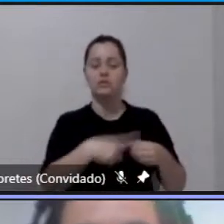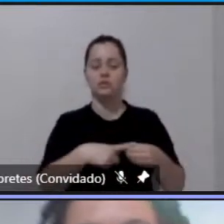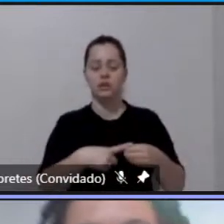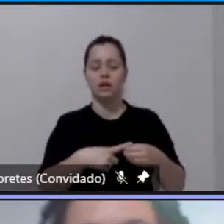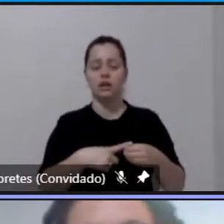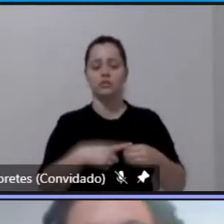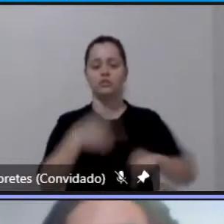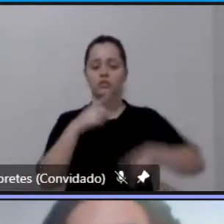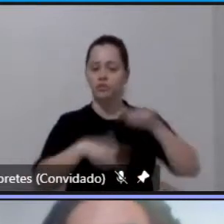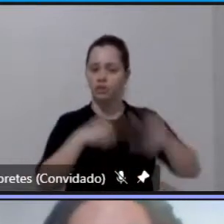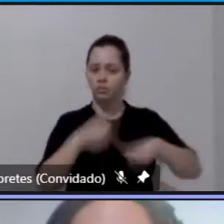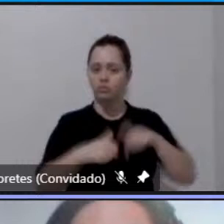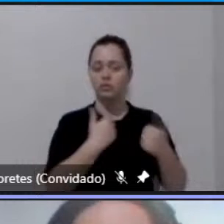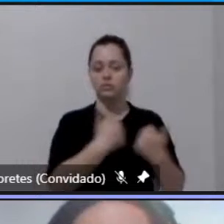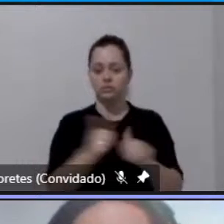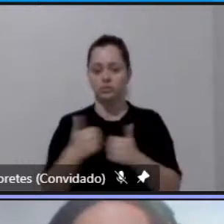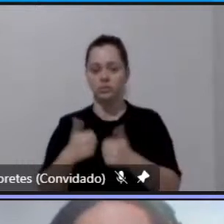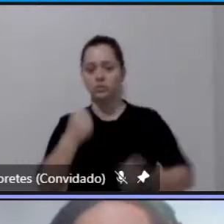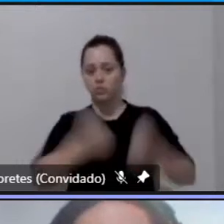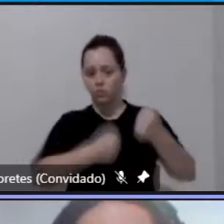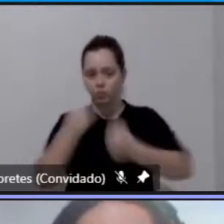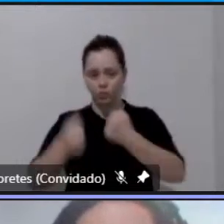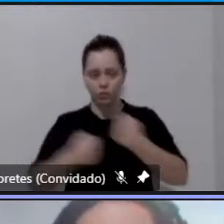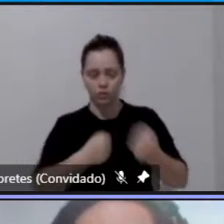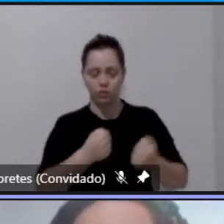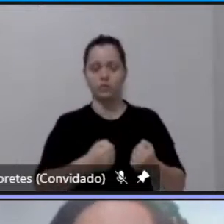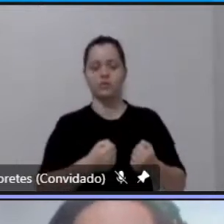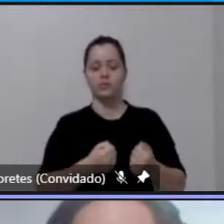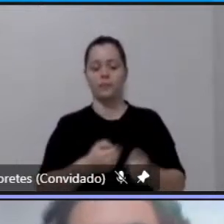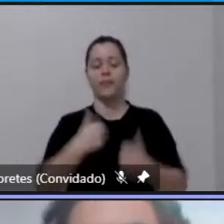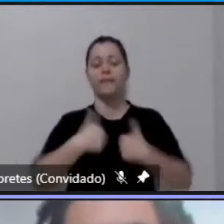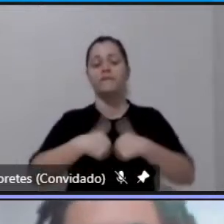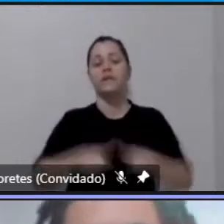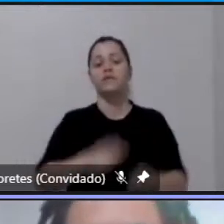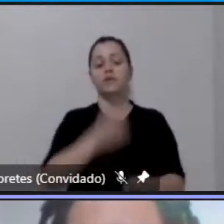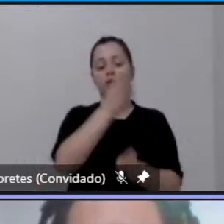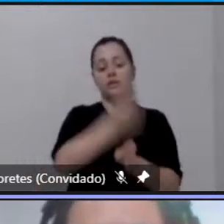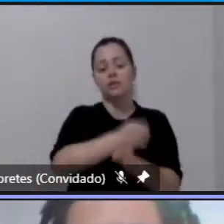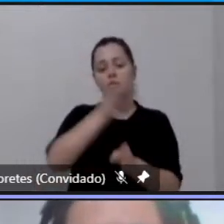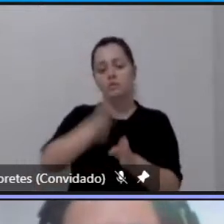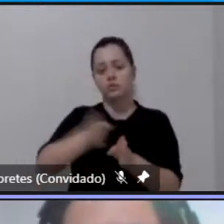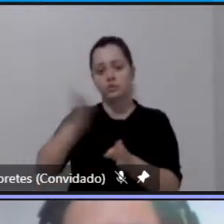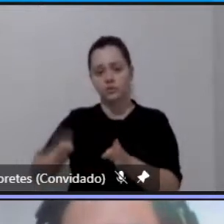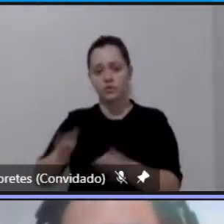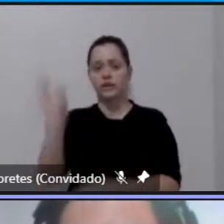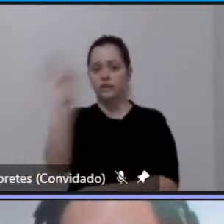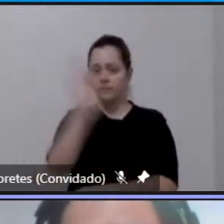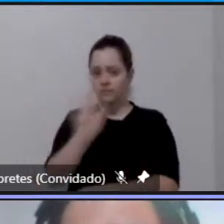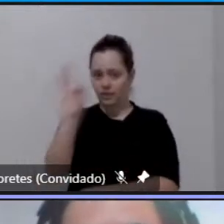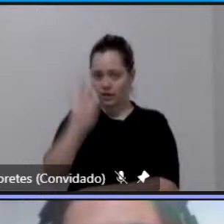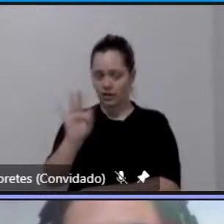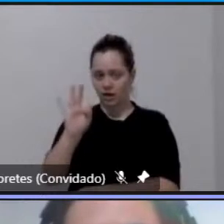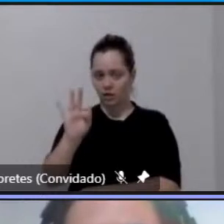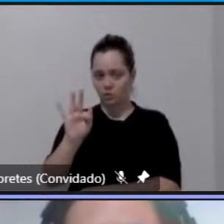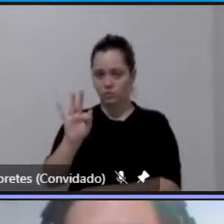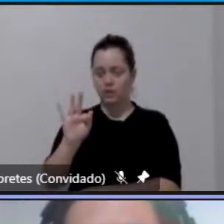transporte eles estão divididos nas esferas federal estadual e municipal